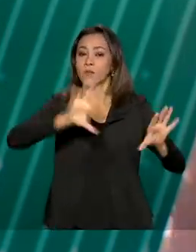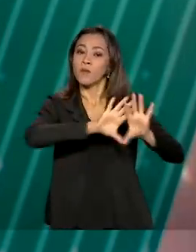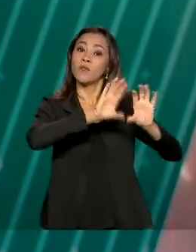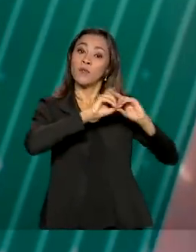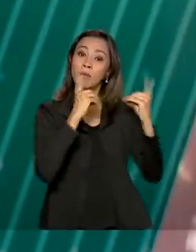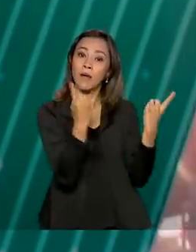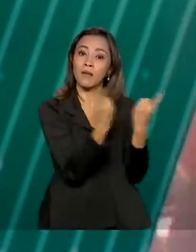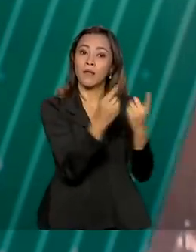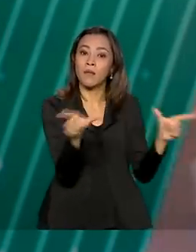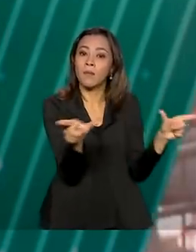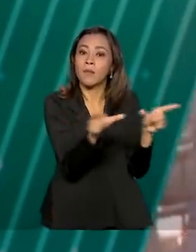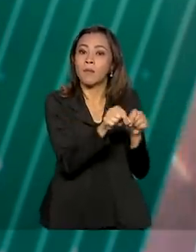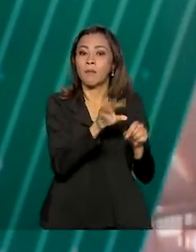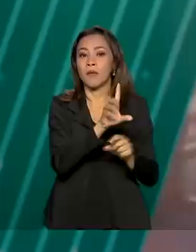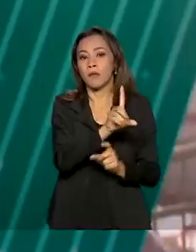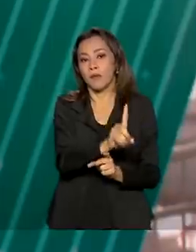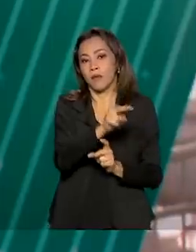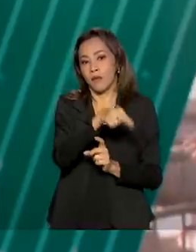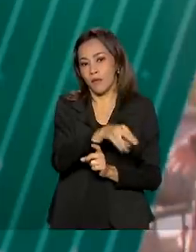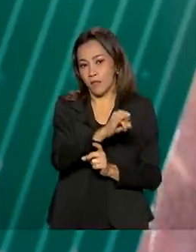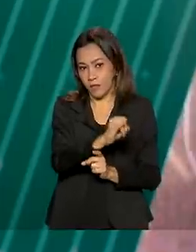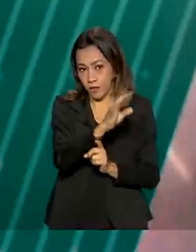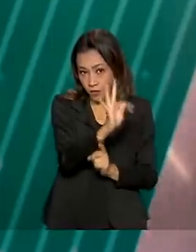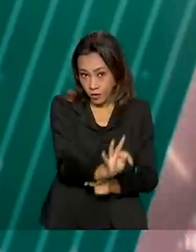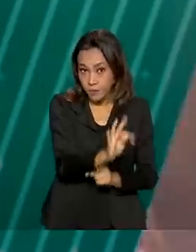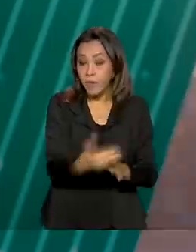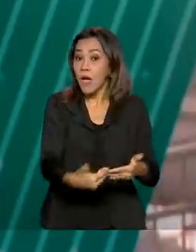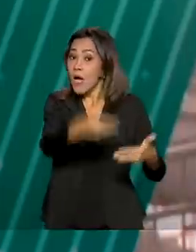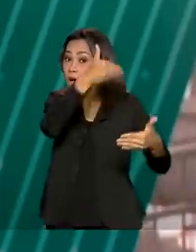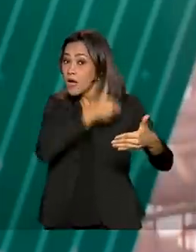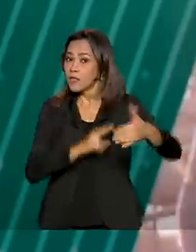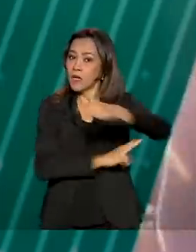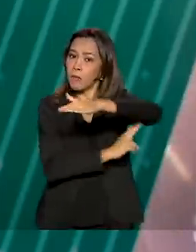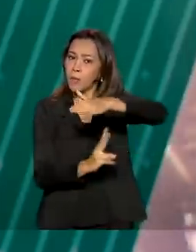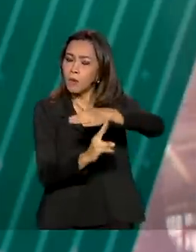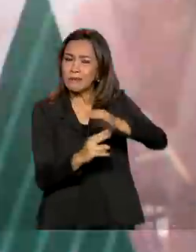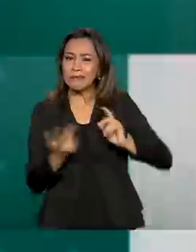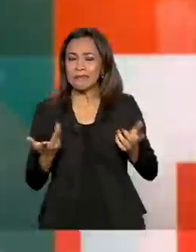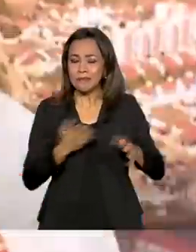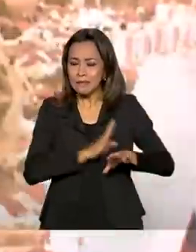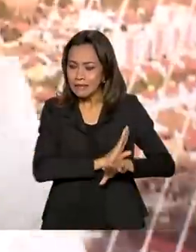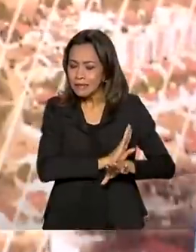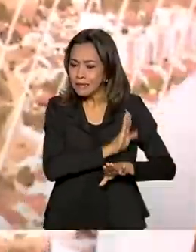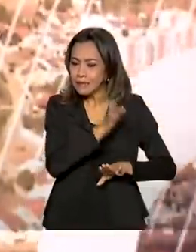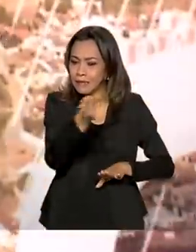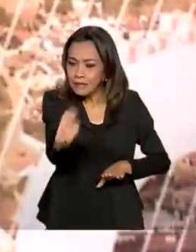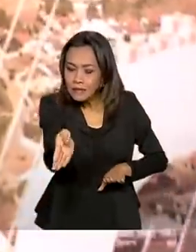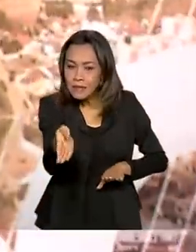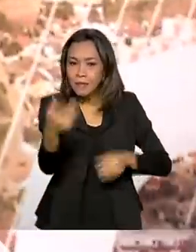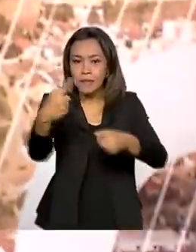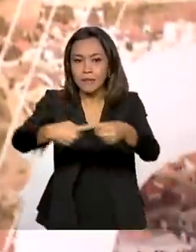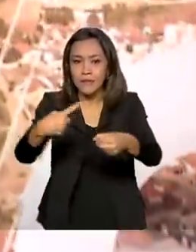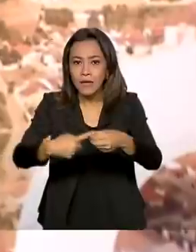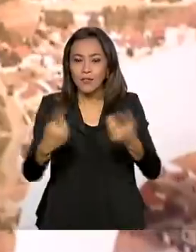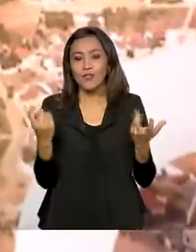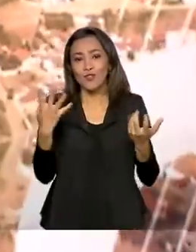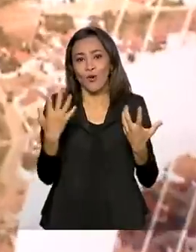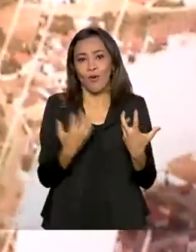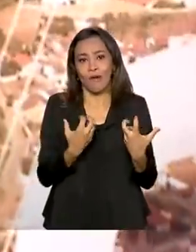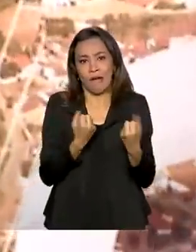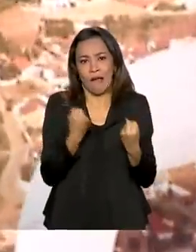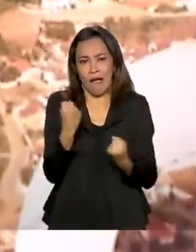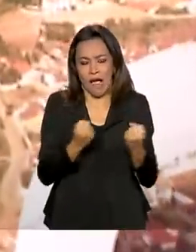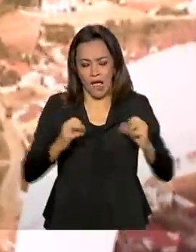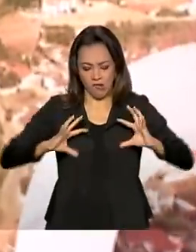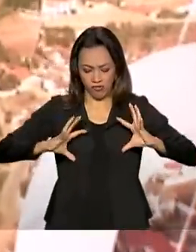Infraestrutura de Transportes, o DENIT. Antes da nova ponte, só era possível realizar o trajeto por meio de carros com